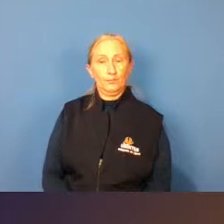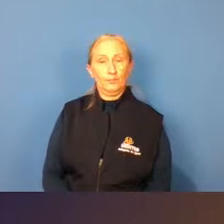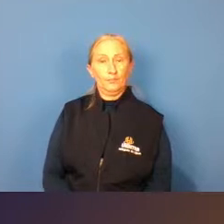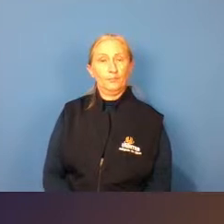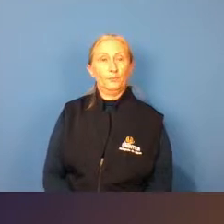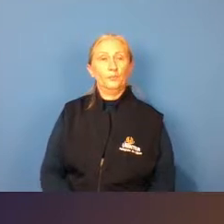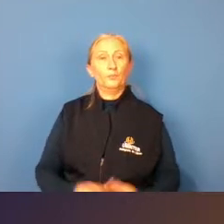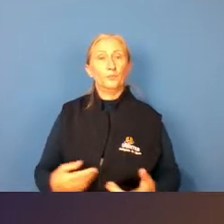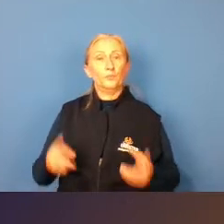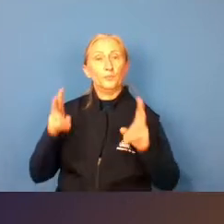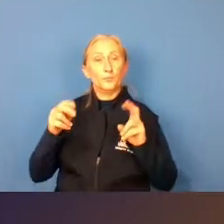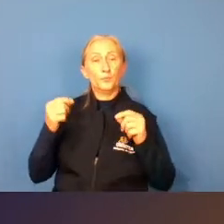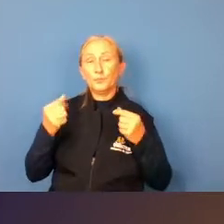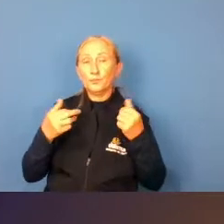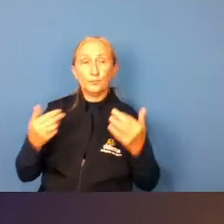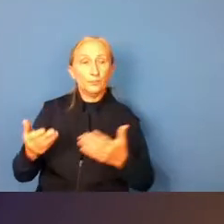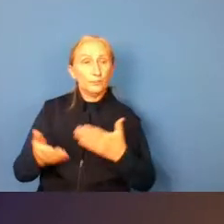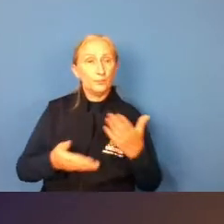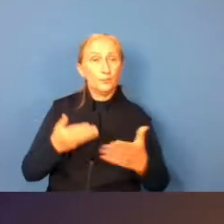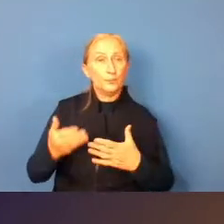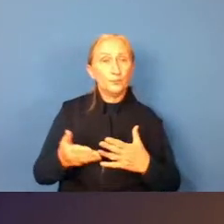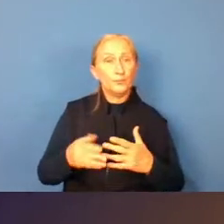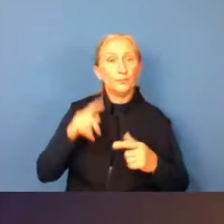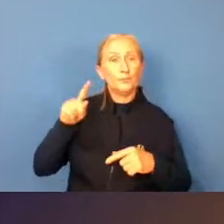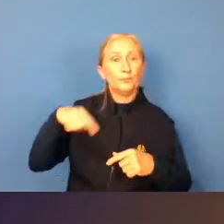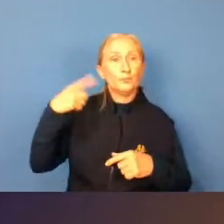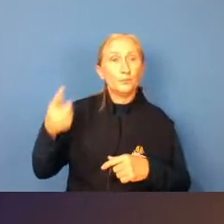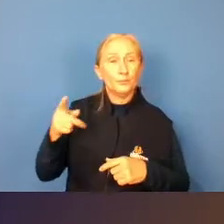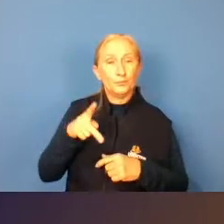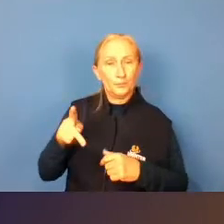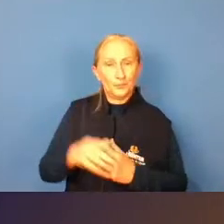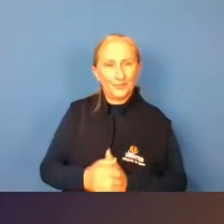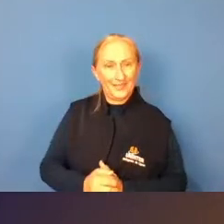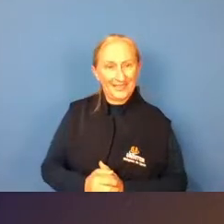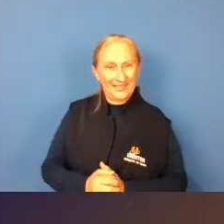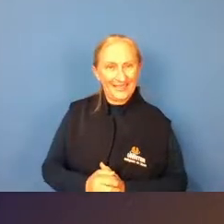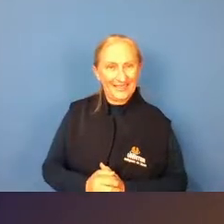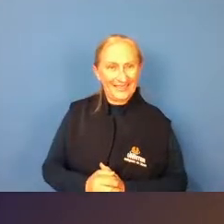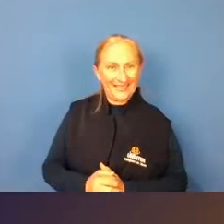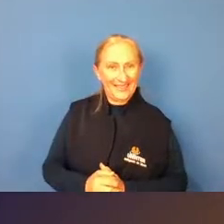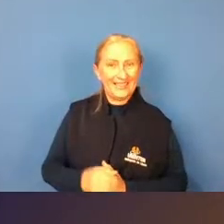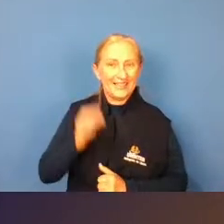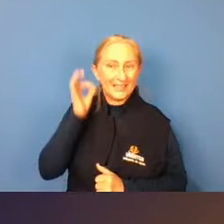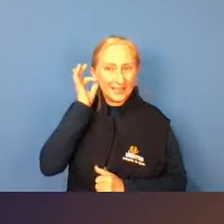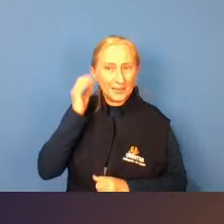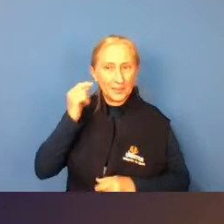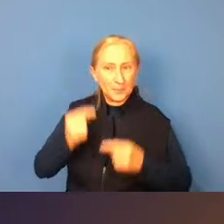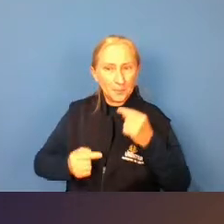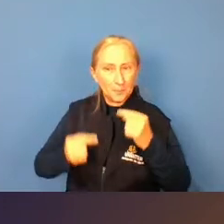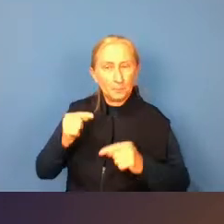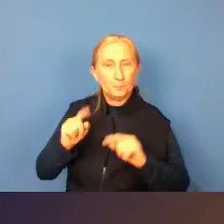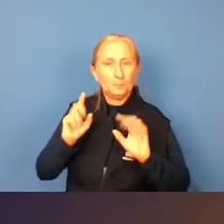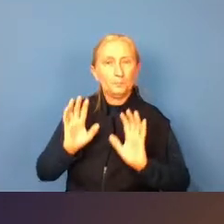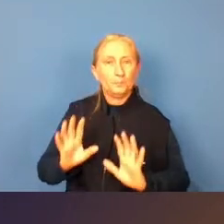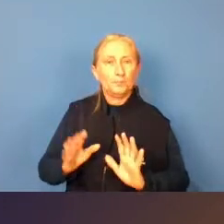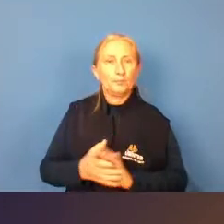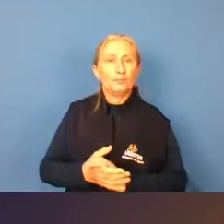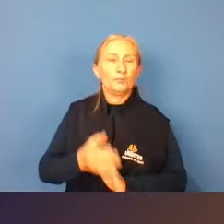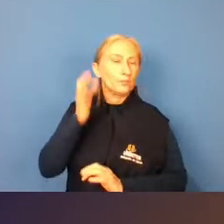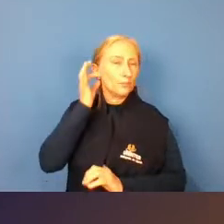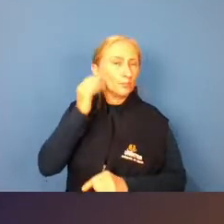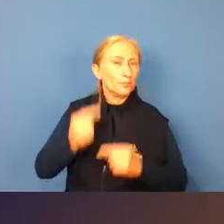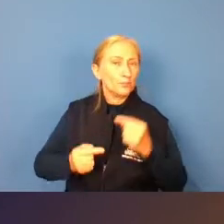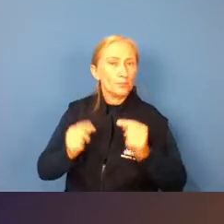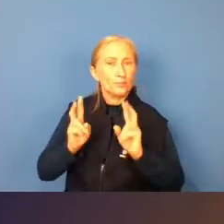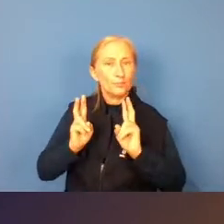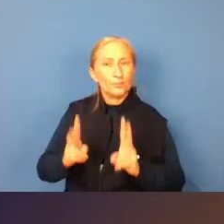temos mais alguma coisa acho que temos que ir para o próximo né professora senão nós vamos ótimas discussões ótimas discussões